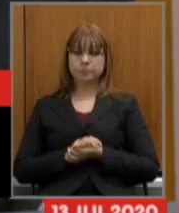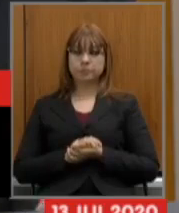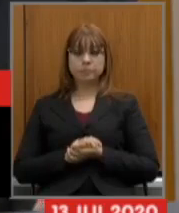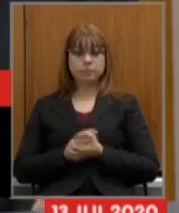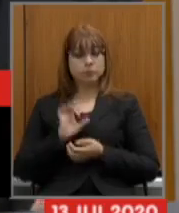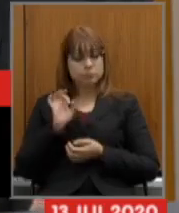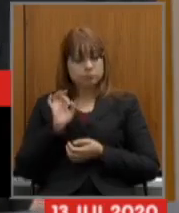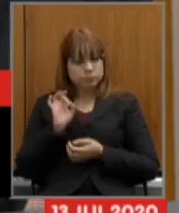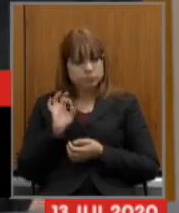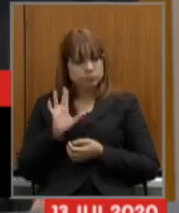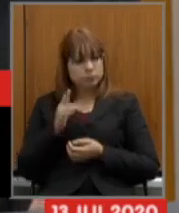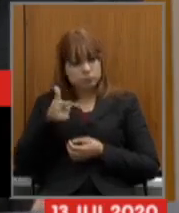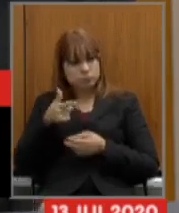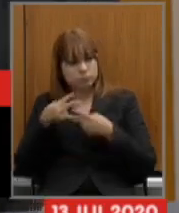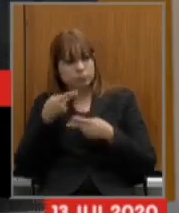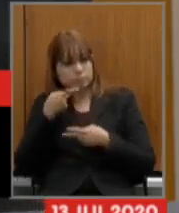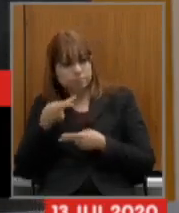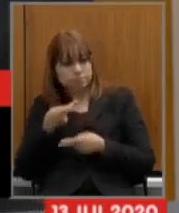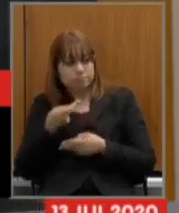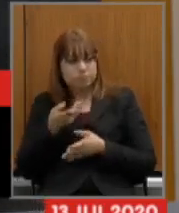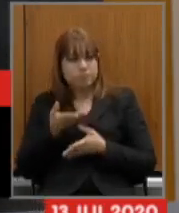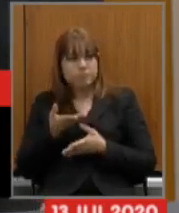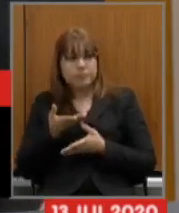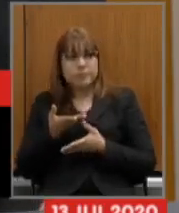acrescentar o senhor sabe que